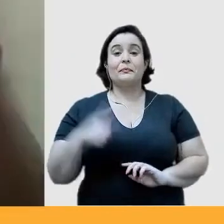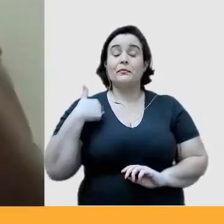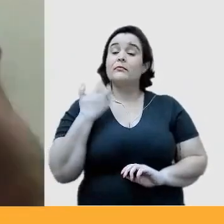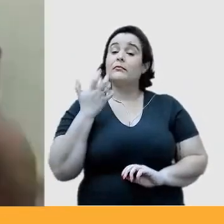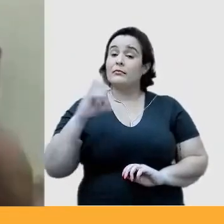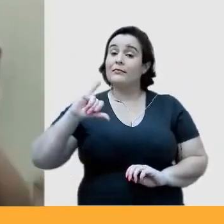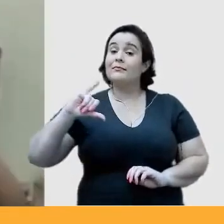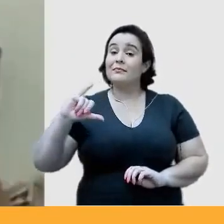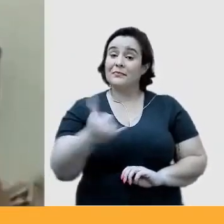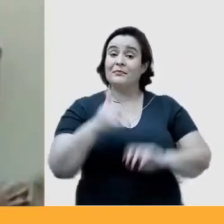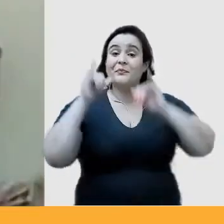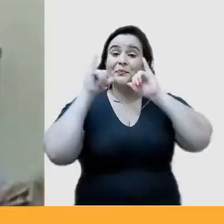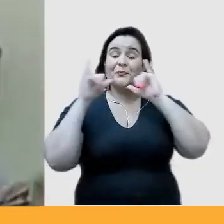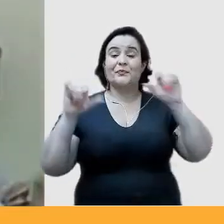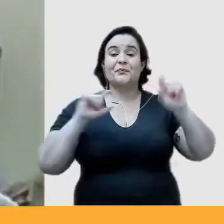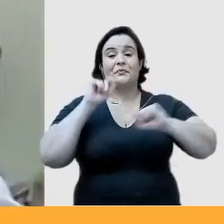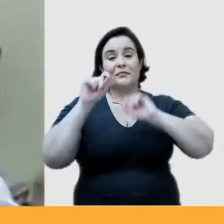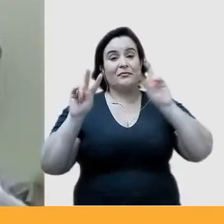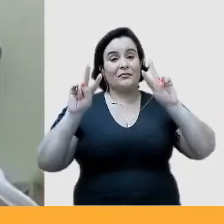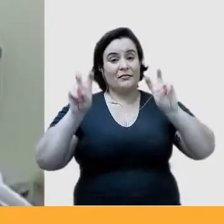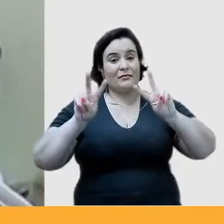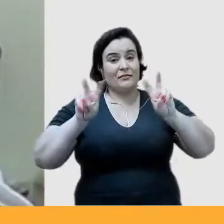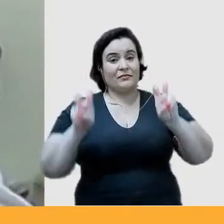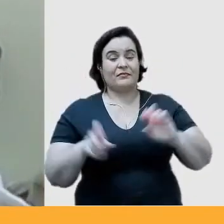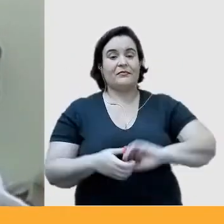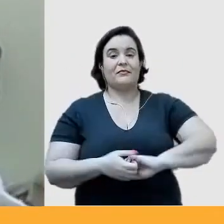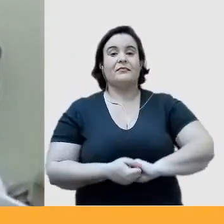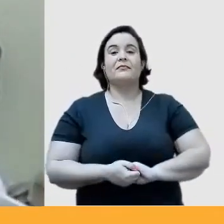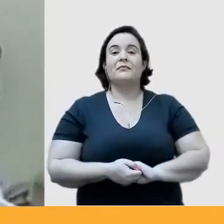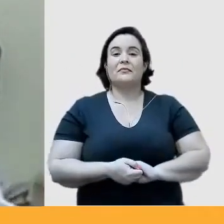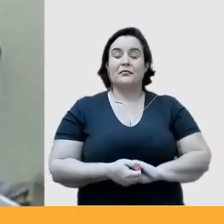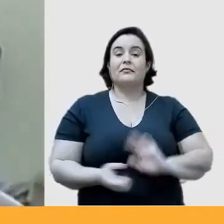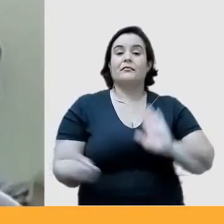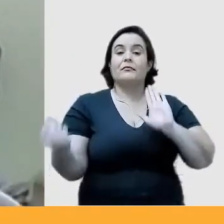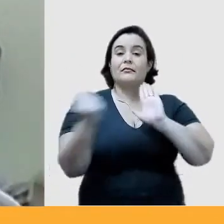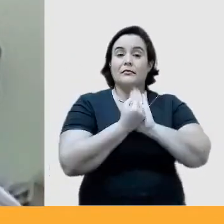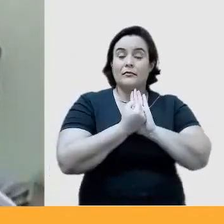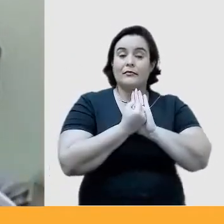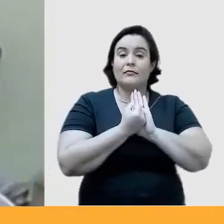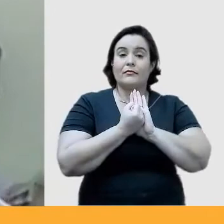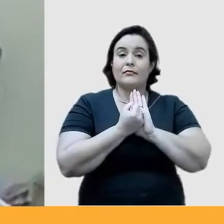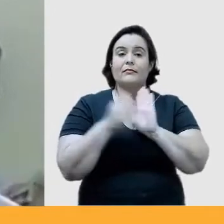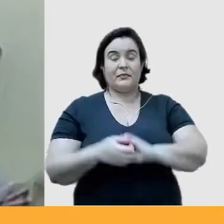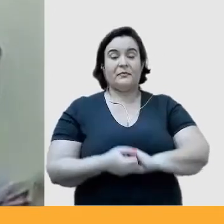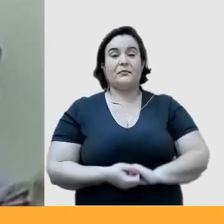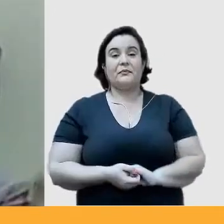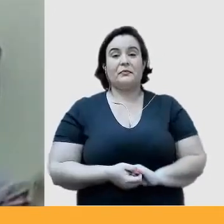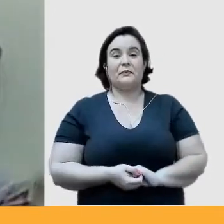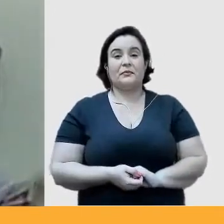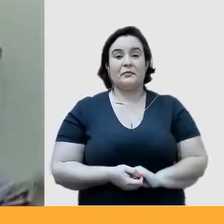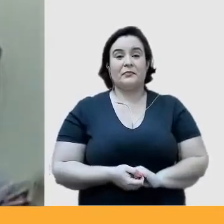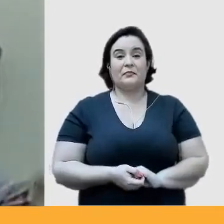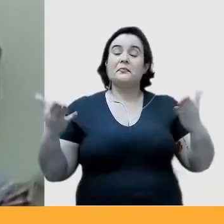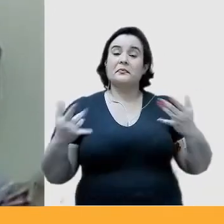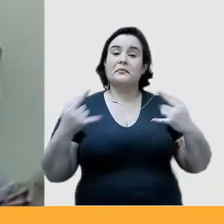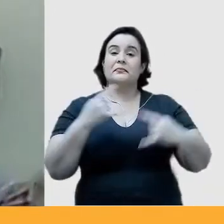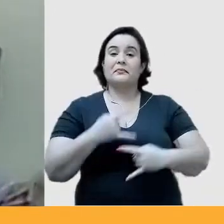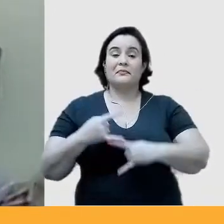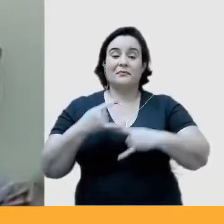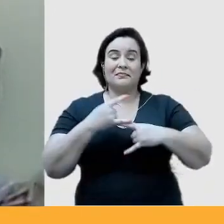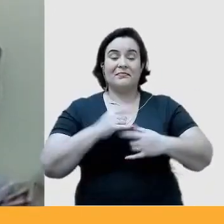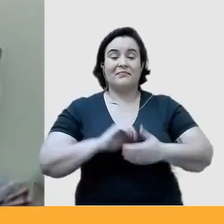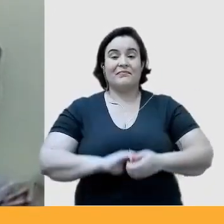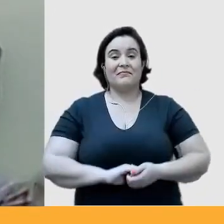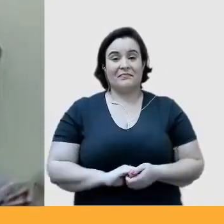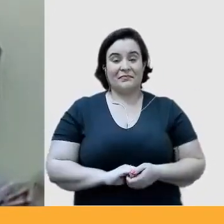aproveitar sobre essa questão da logomarca que na realidade é o tema dessa live